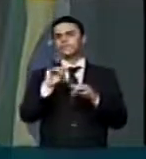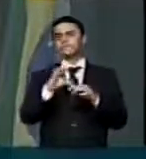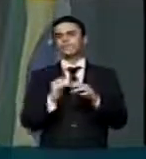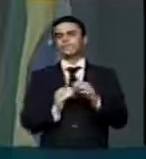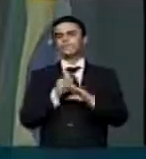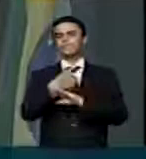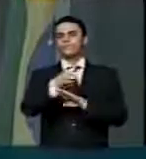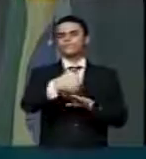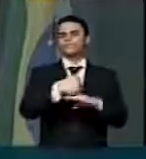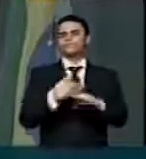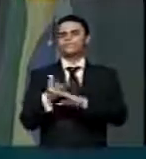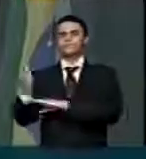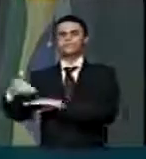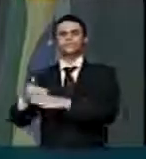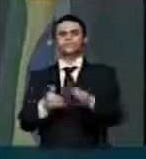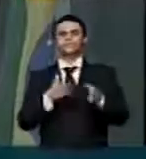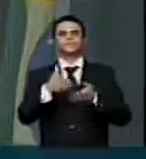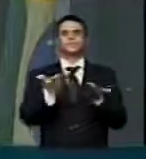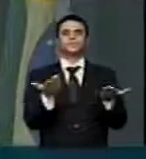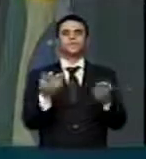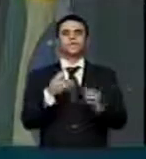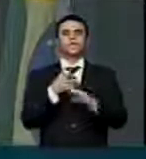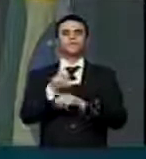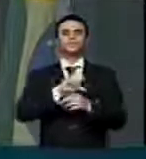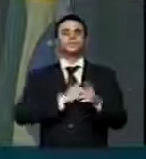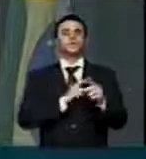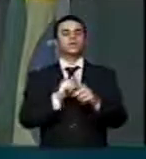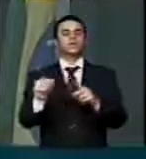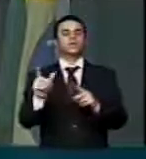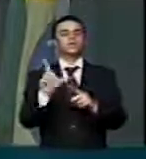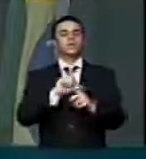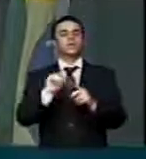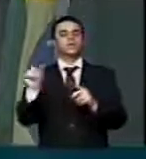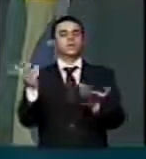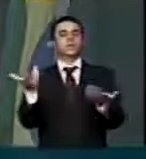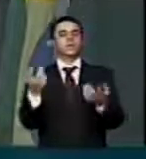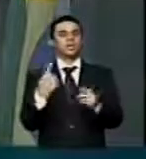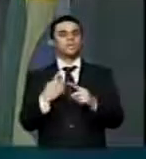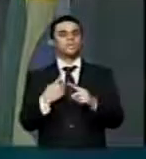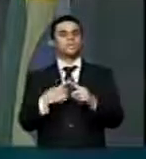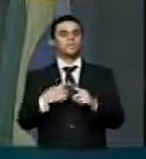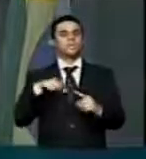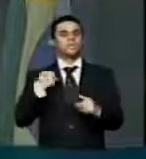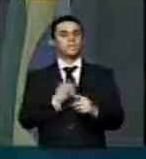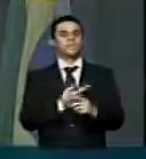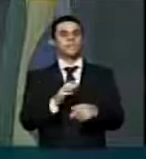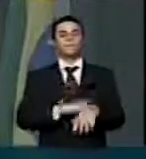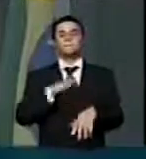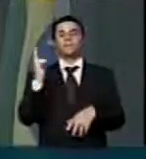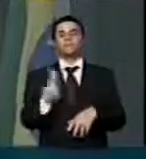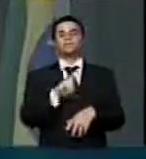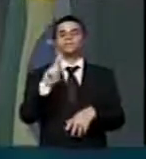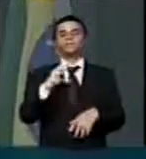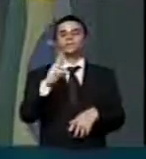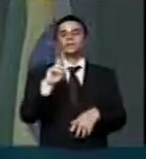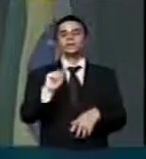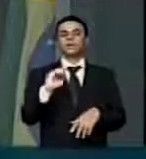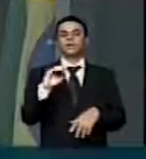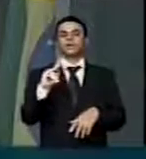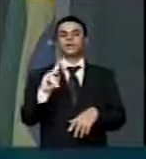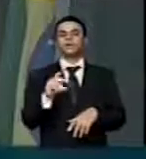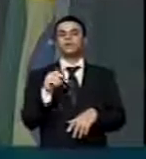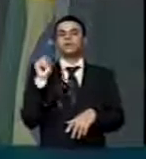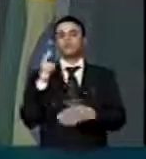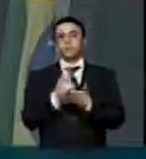livremente, sem nenhum respeito com o brasileiro. E a gente se torna o maior consumidor de crack do mundo, daquele crack que a gente não